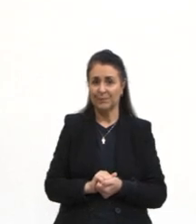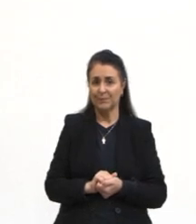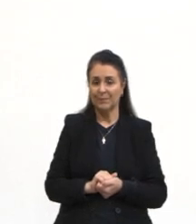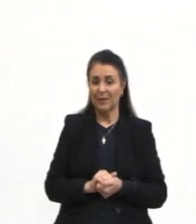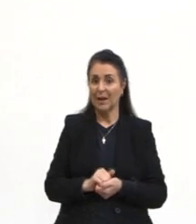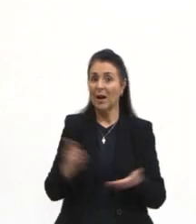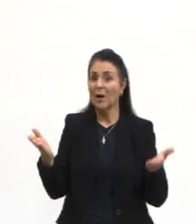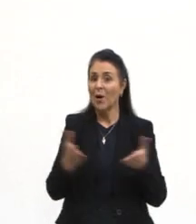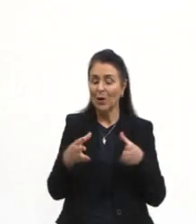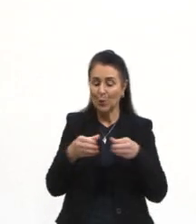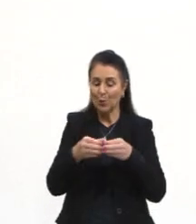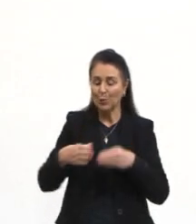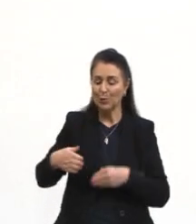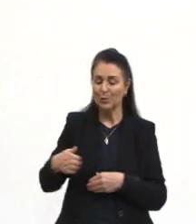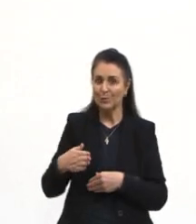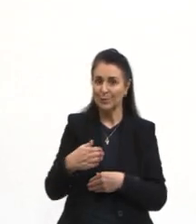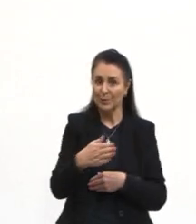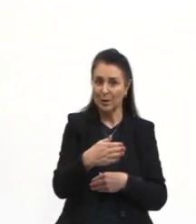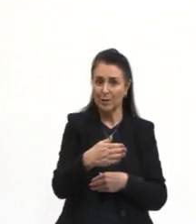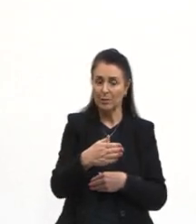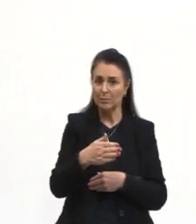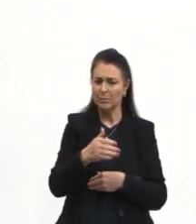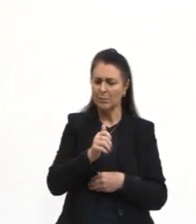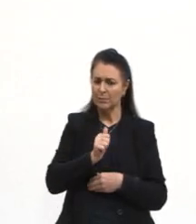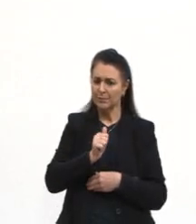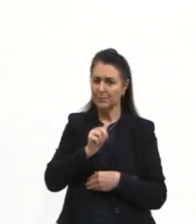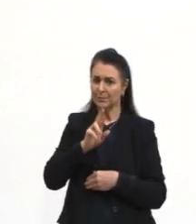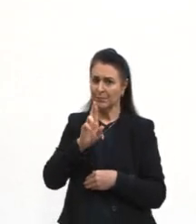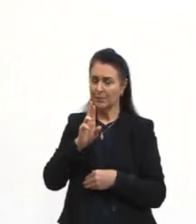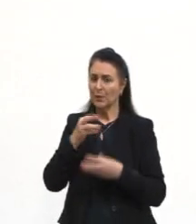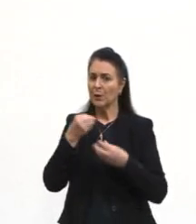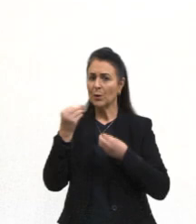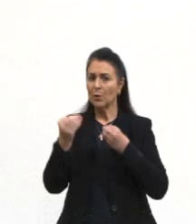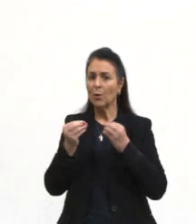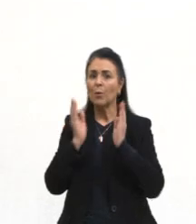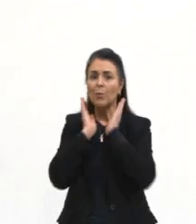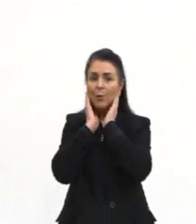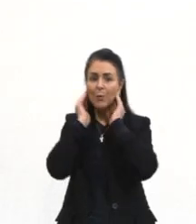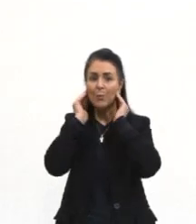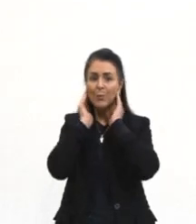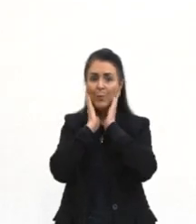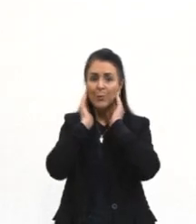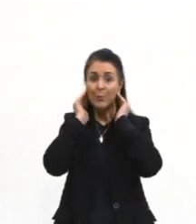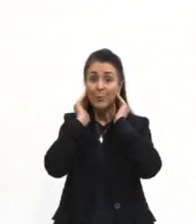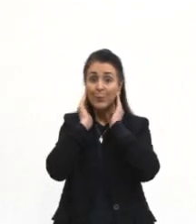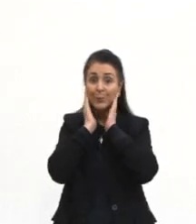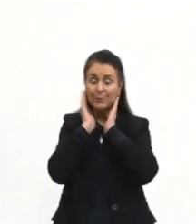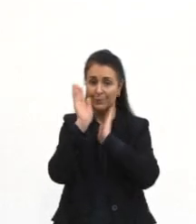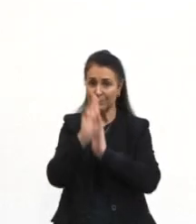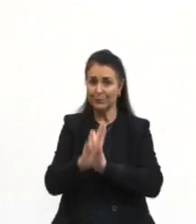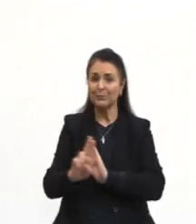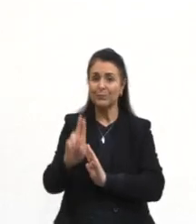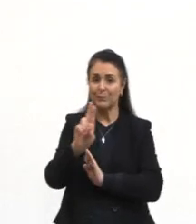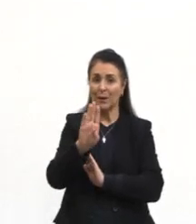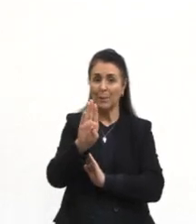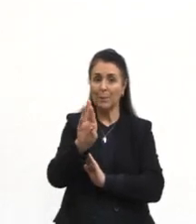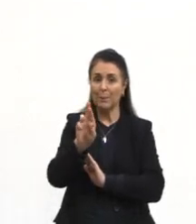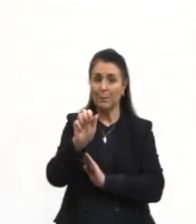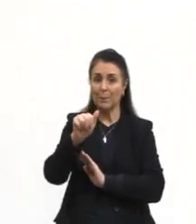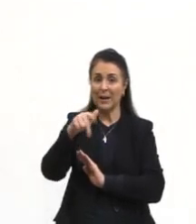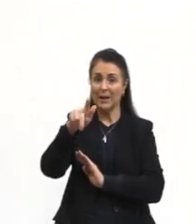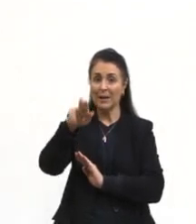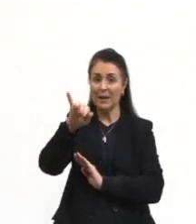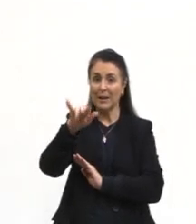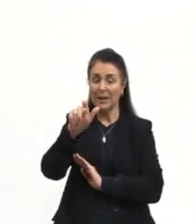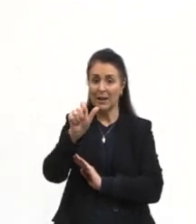Peixes. A respiração, então, dos peixes é branquial. Através das branquias. Os